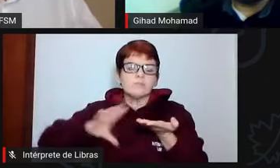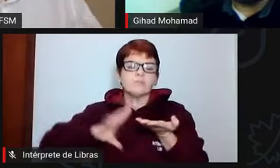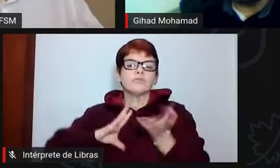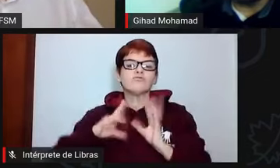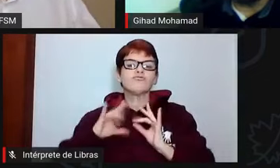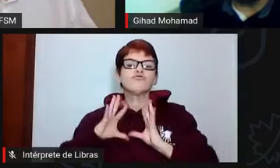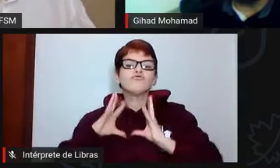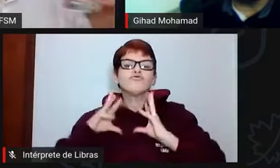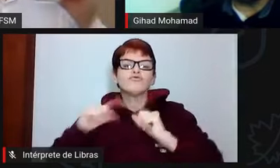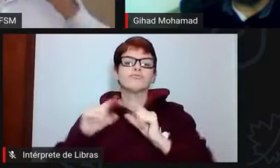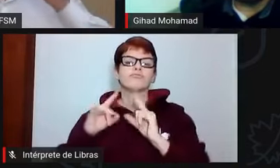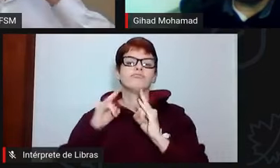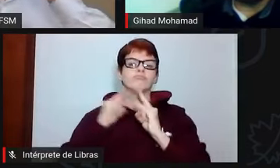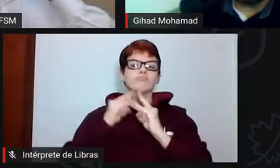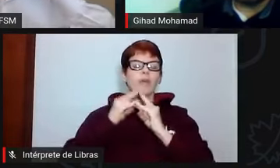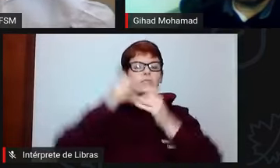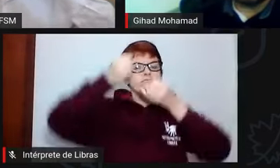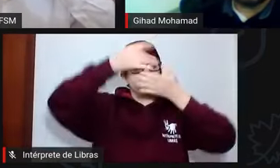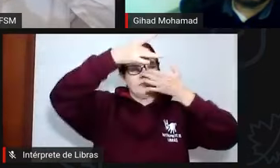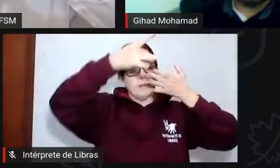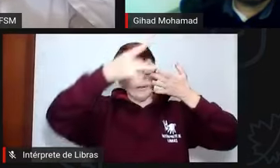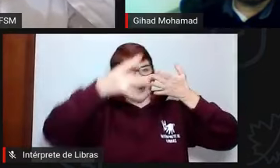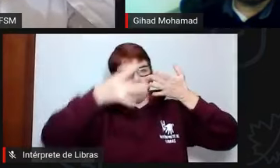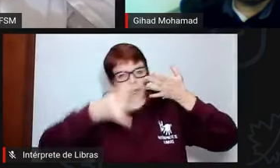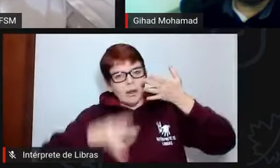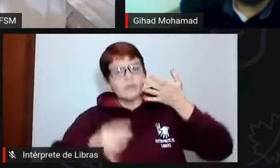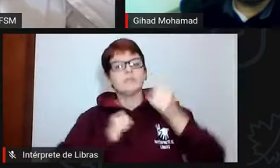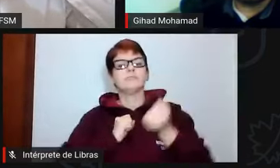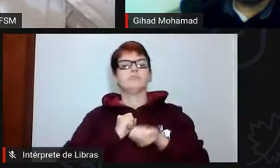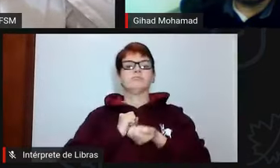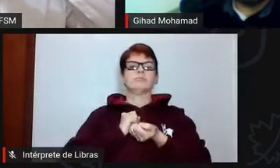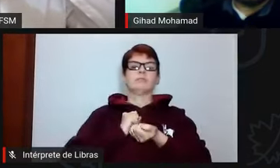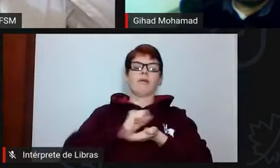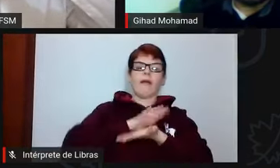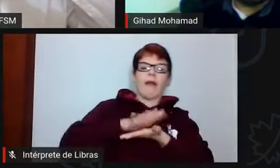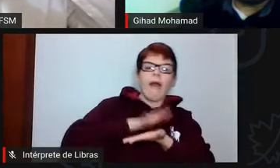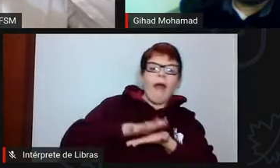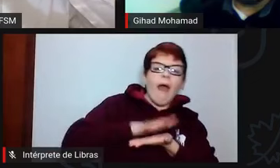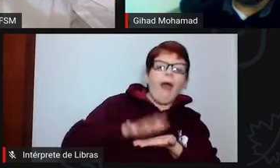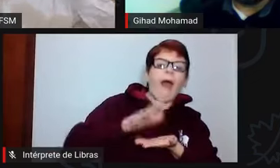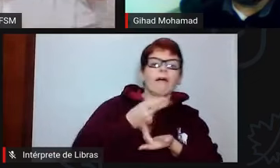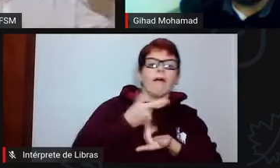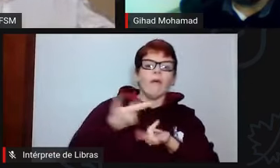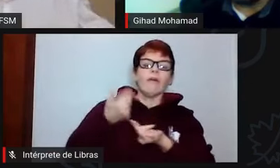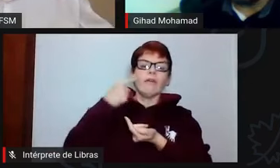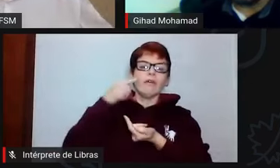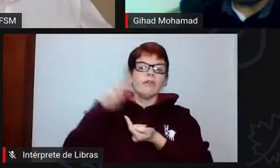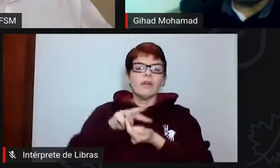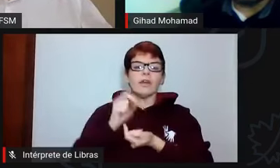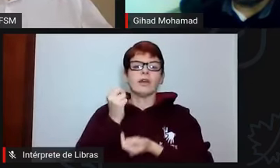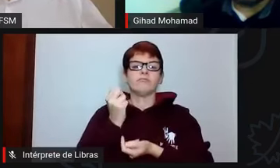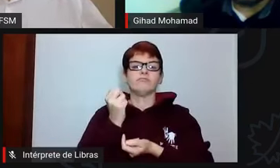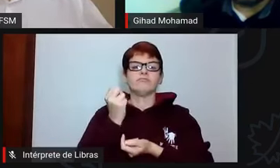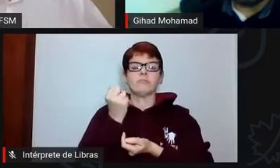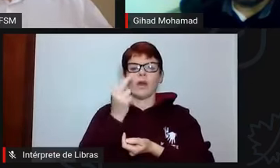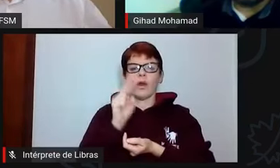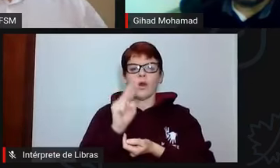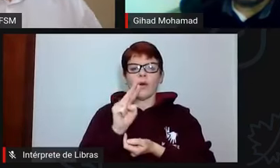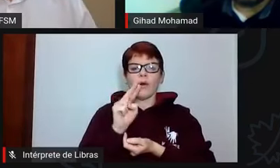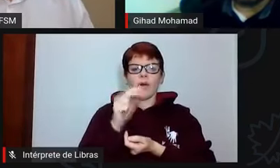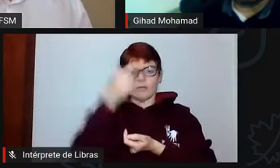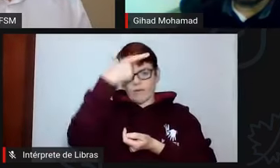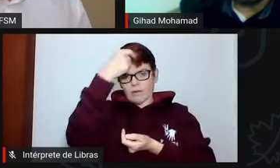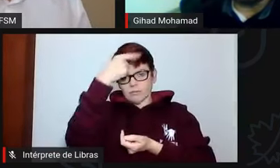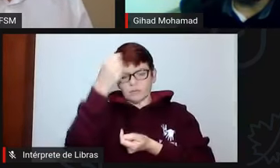federais discretizando custeio e gastos obrigatórios, e a UFSM para esse ano de 2020 tem